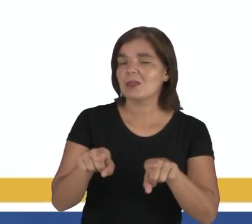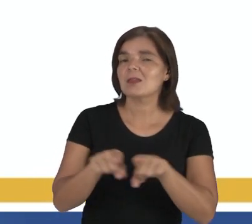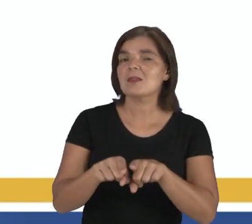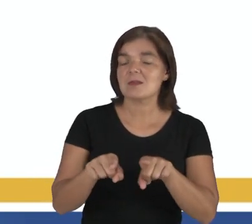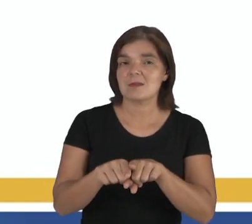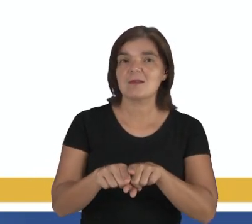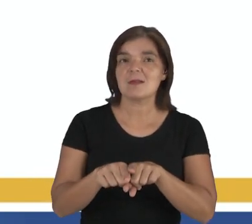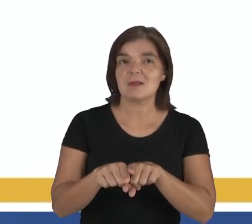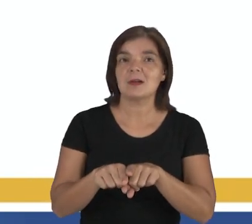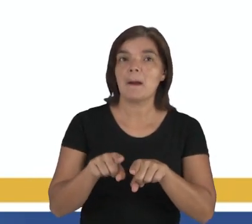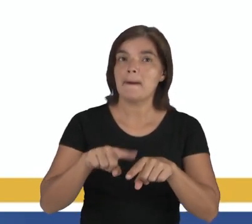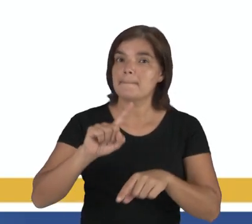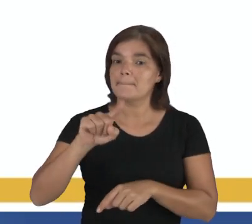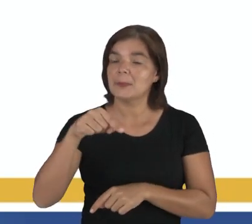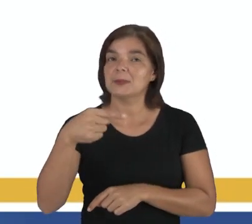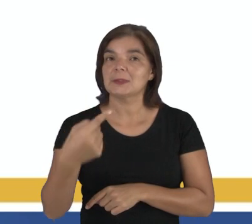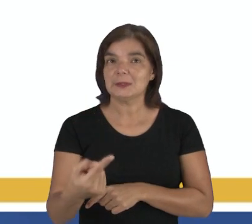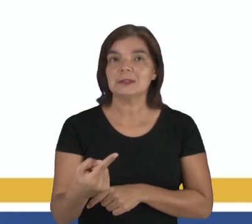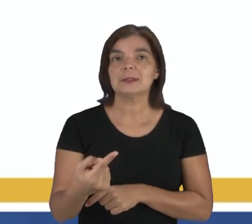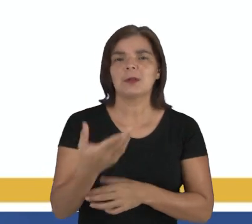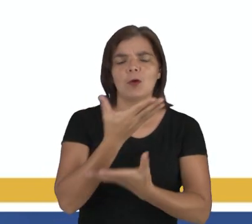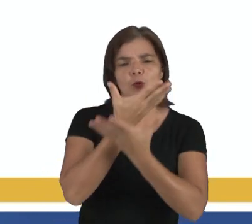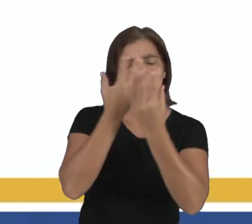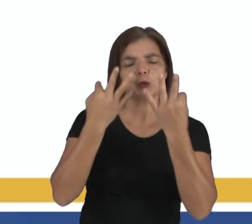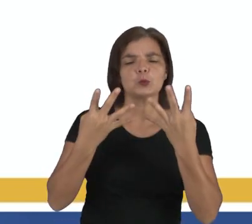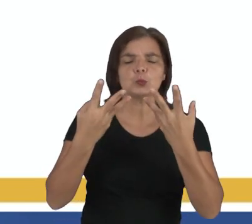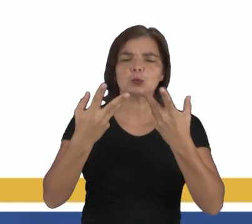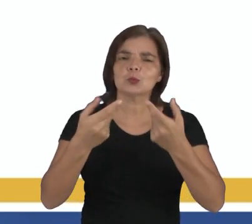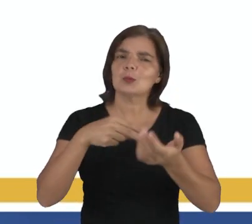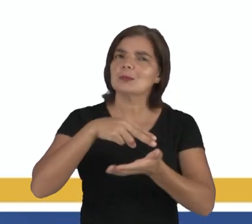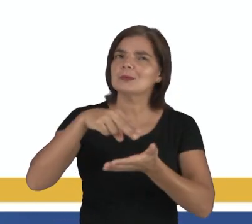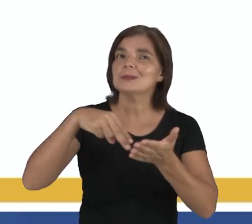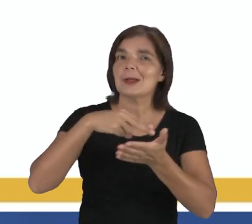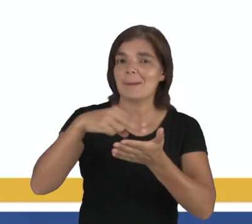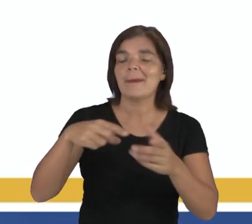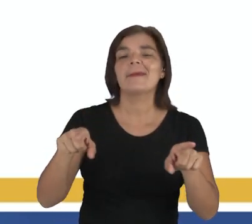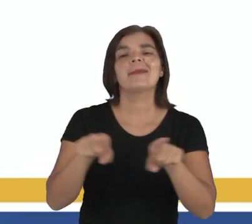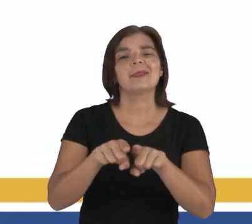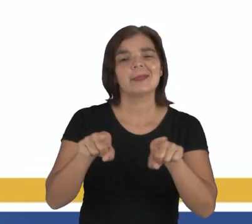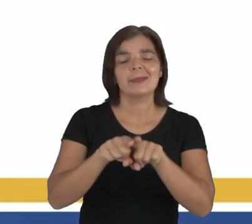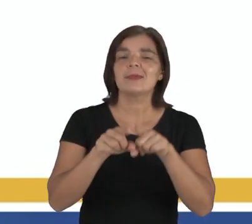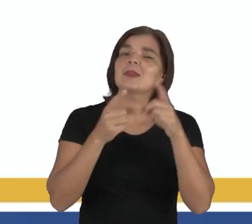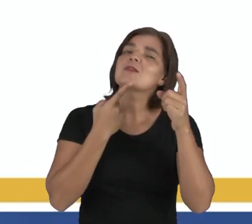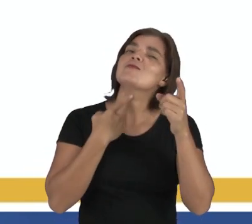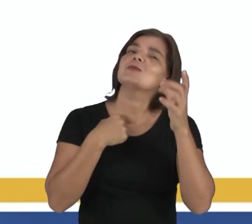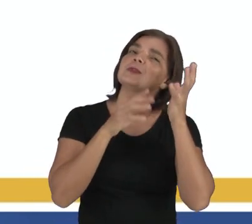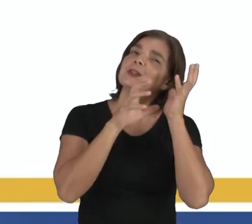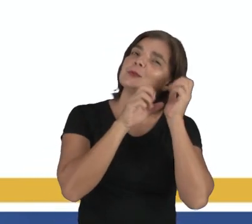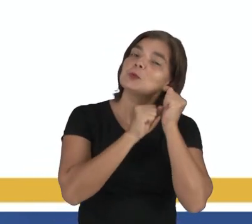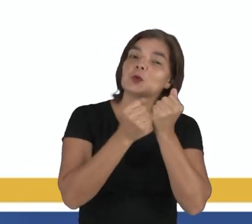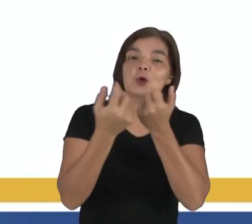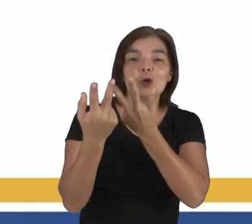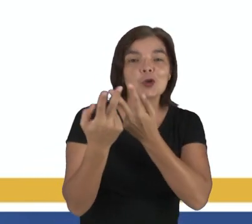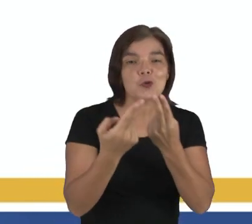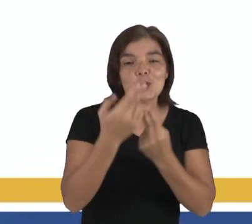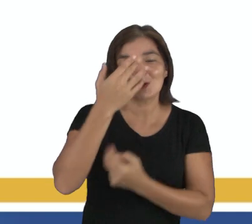Antes ele diz, Mas depois esquece todas as danças e também quer dormir como as outras